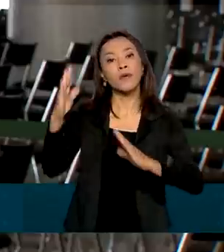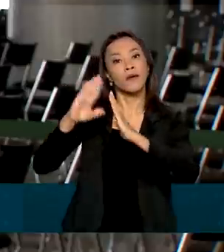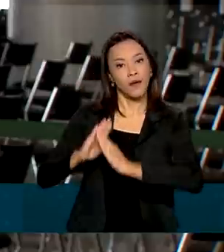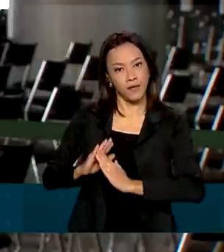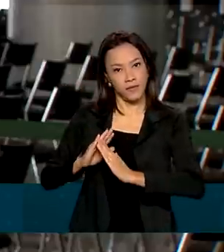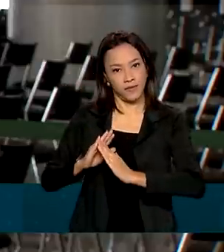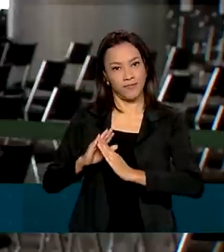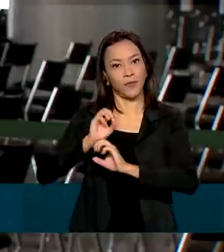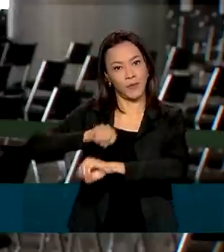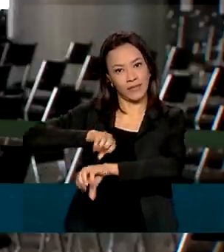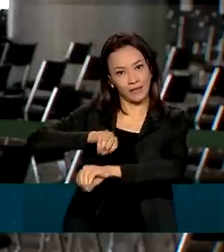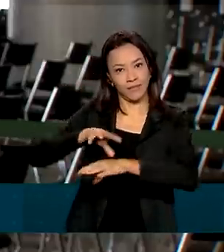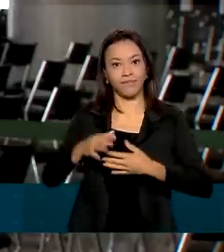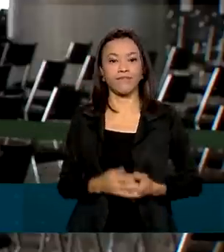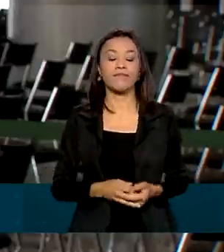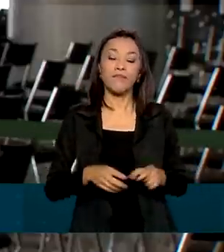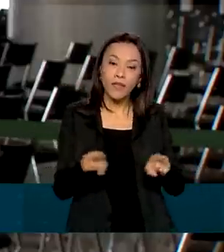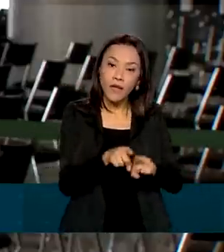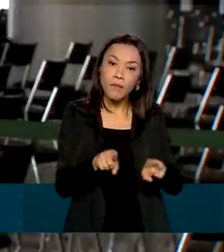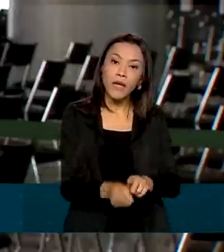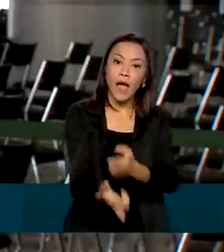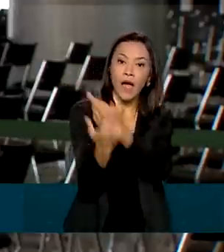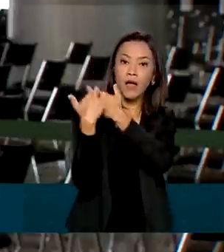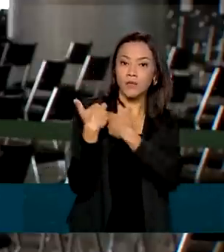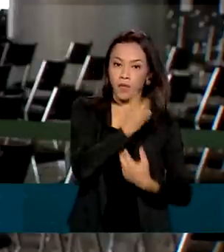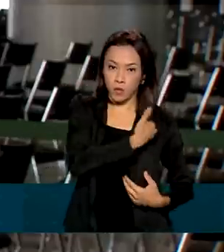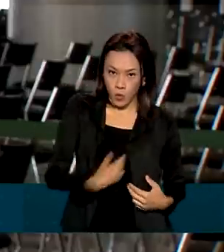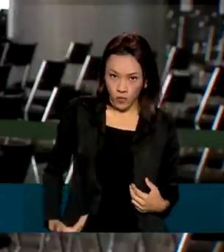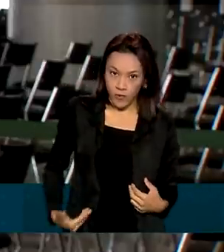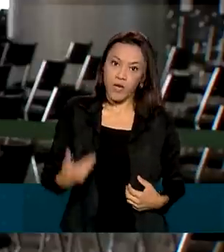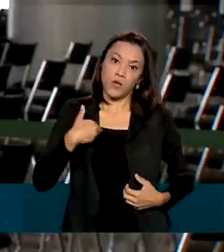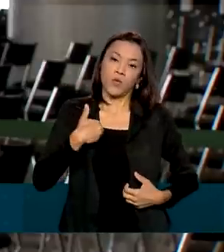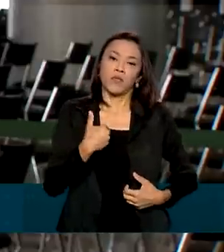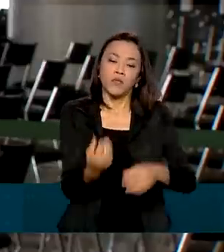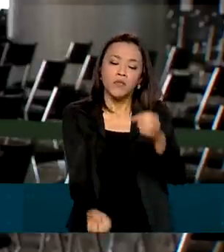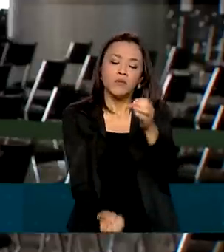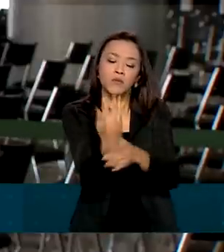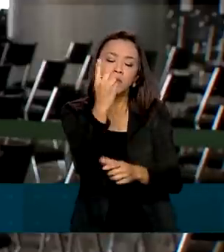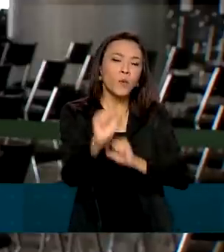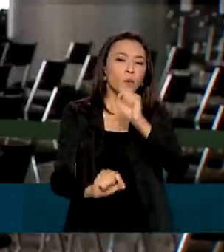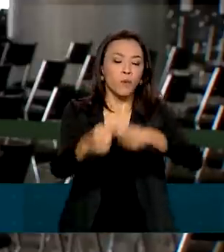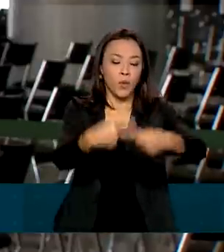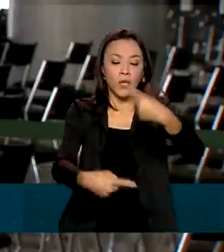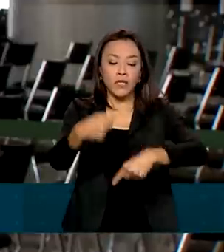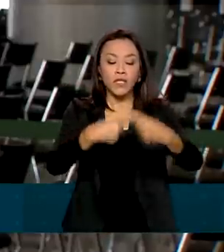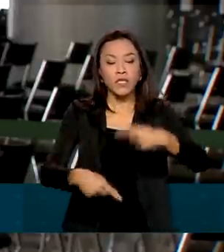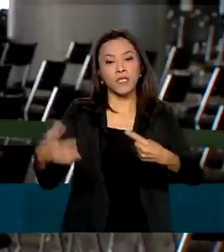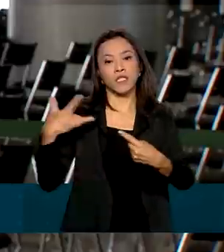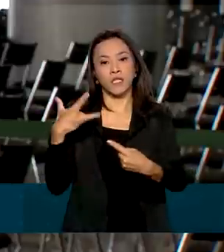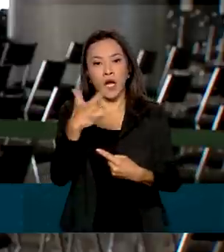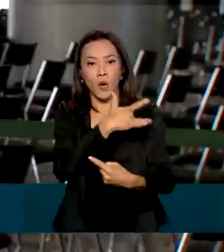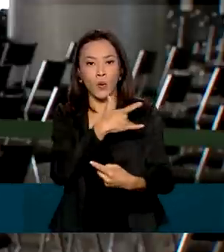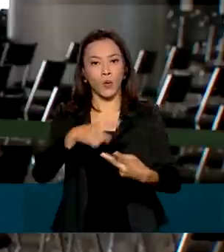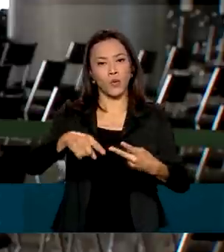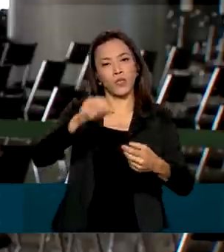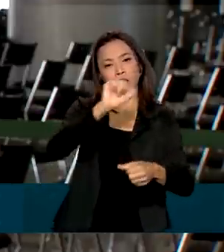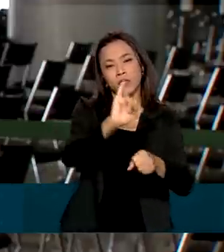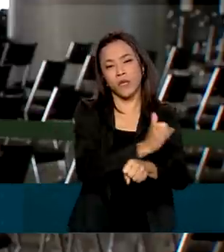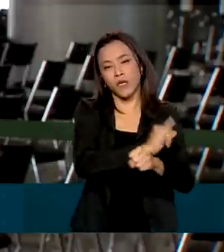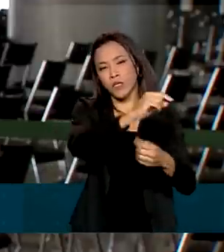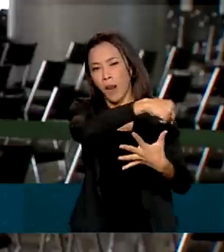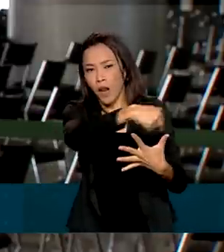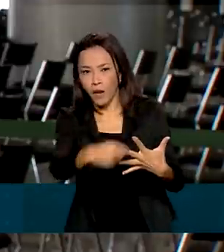A medida também atribui ao Estado o dever de desenvolver políticas públicas de saúde, ações e campanhas preventivas,